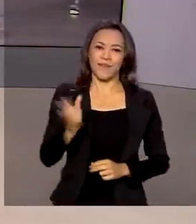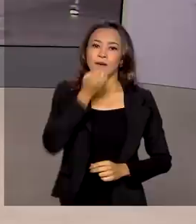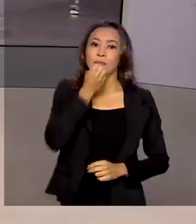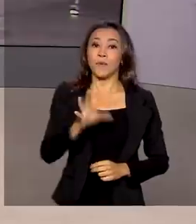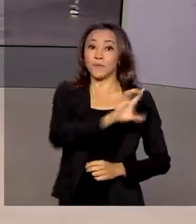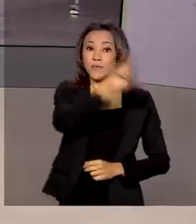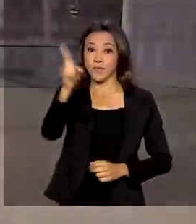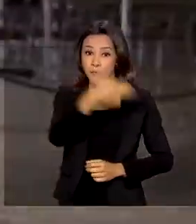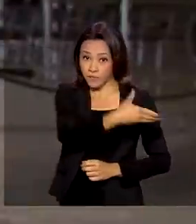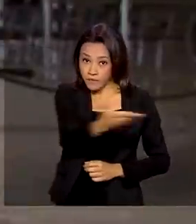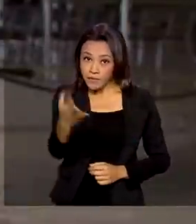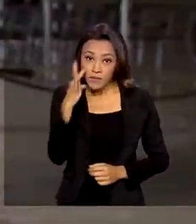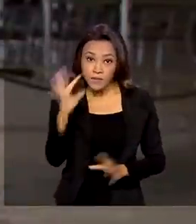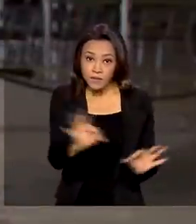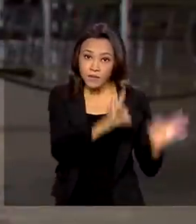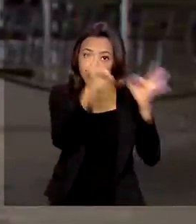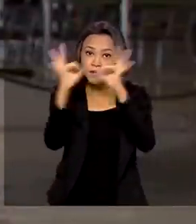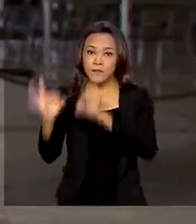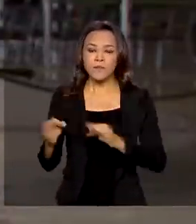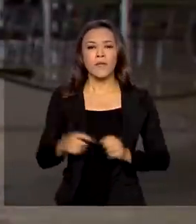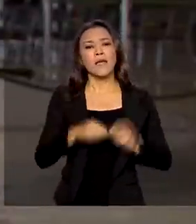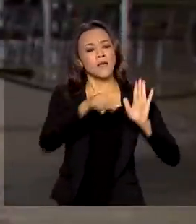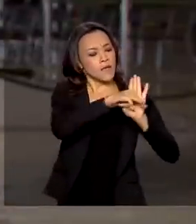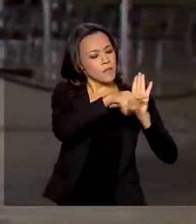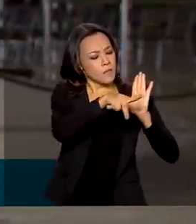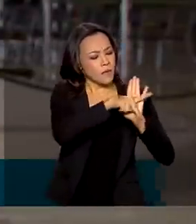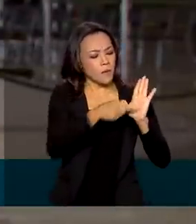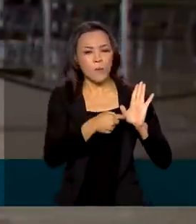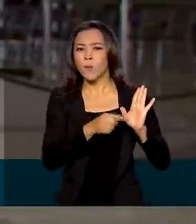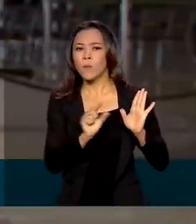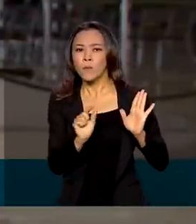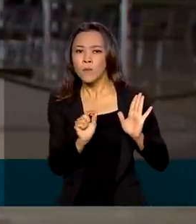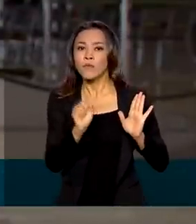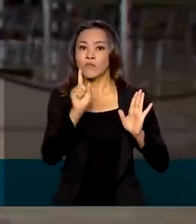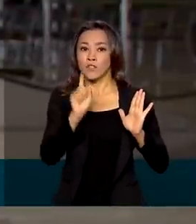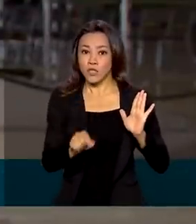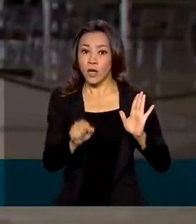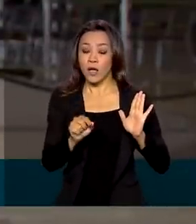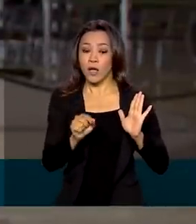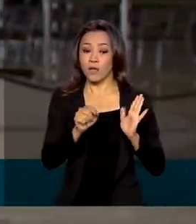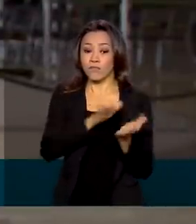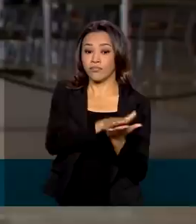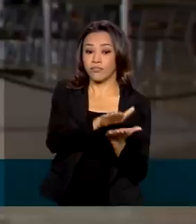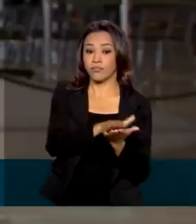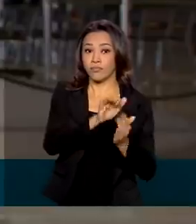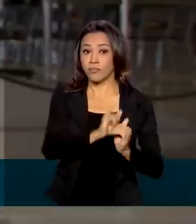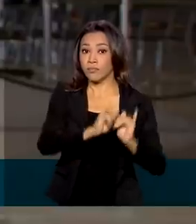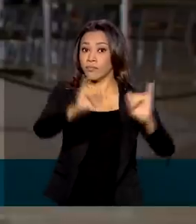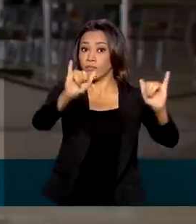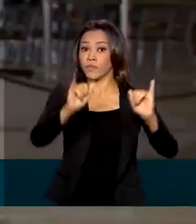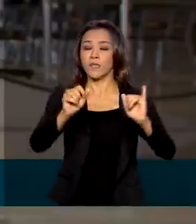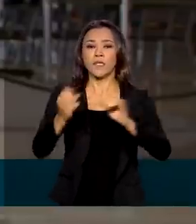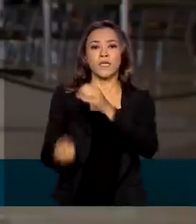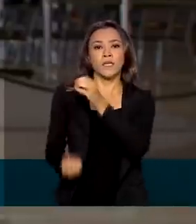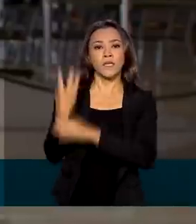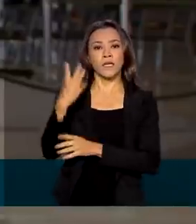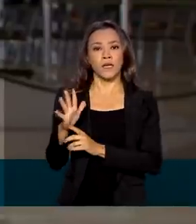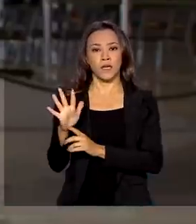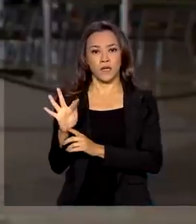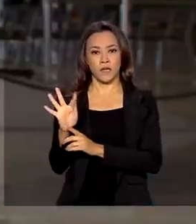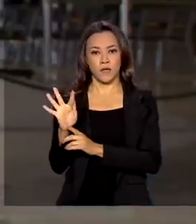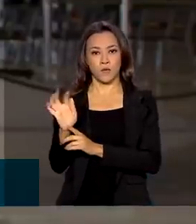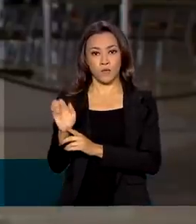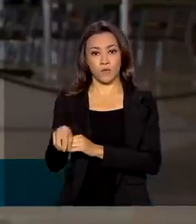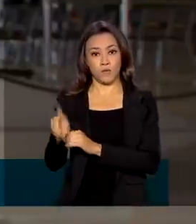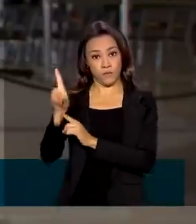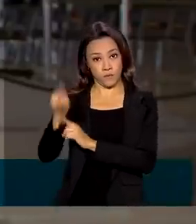dia para todos que nos acompanham. Olha, essa medida provisória, ela foi publicada, que cria esse fundo, ela foi publicada numa edição extra